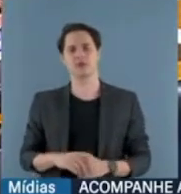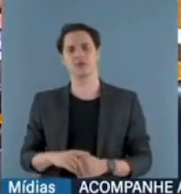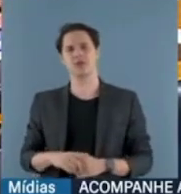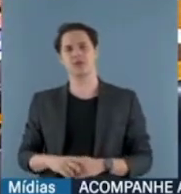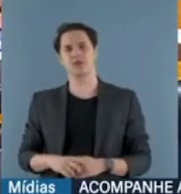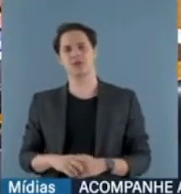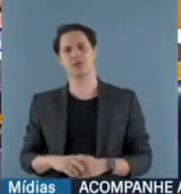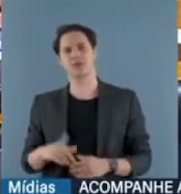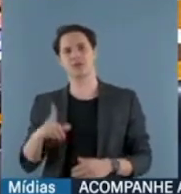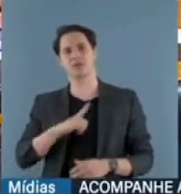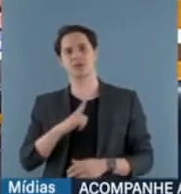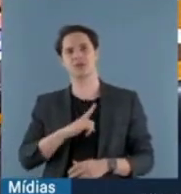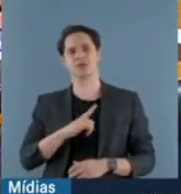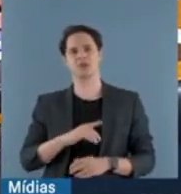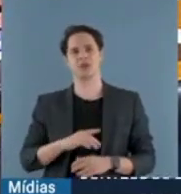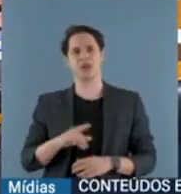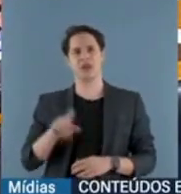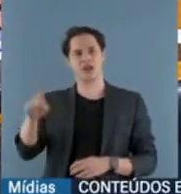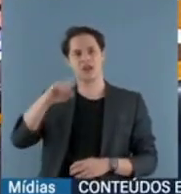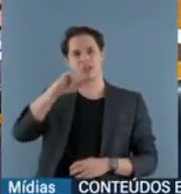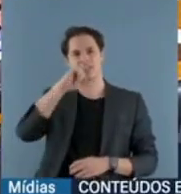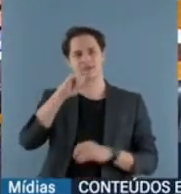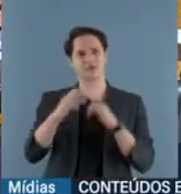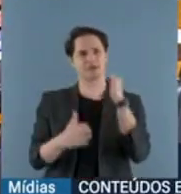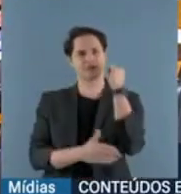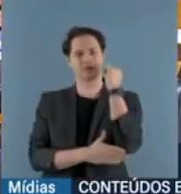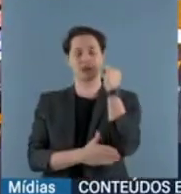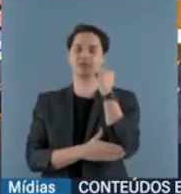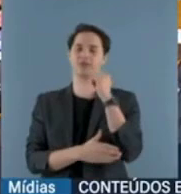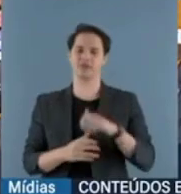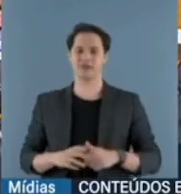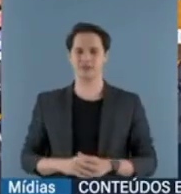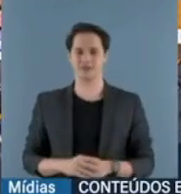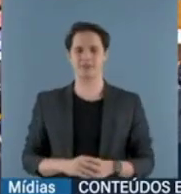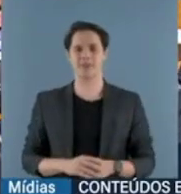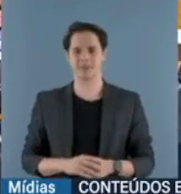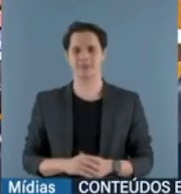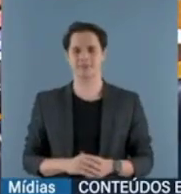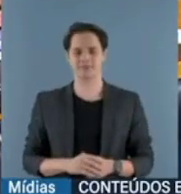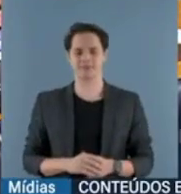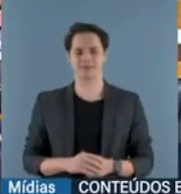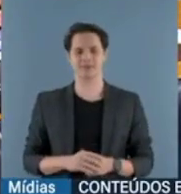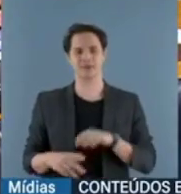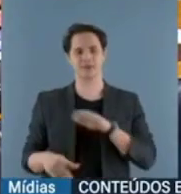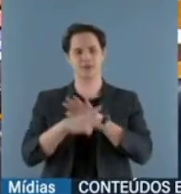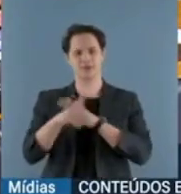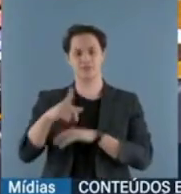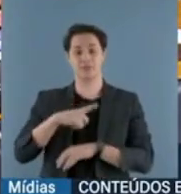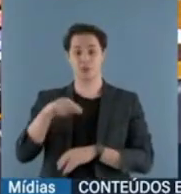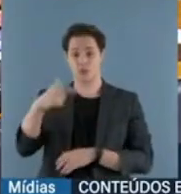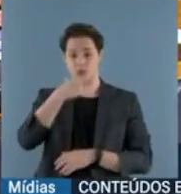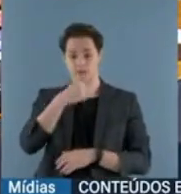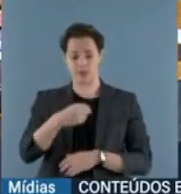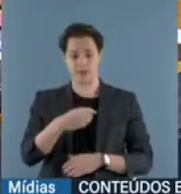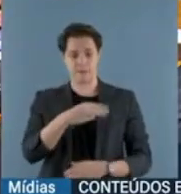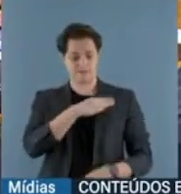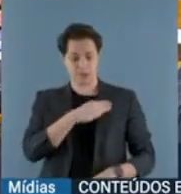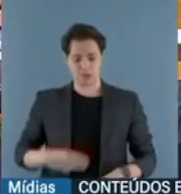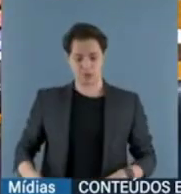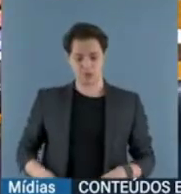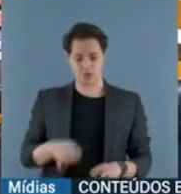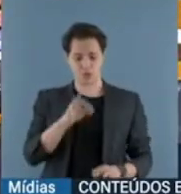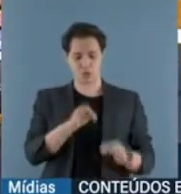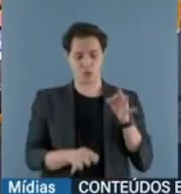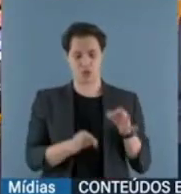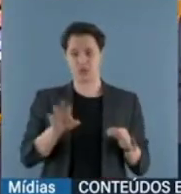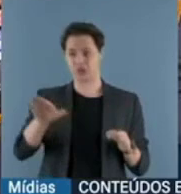inveja do ministro Flávio Dino. Porque o senador afirmar que quando foi ministro da Justiça, utilizou a